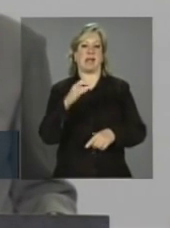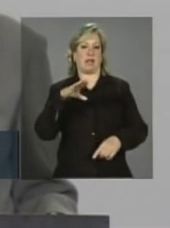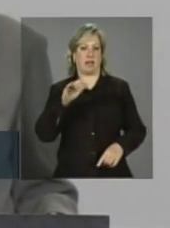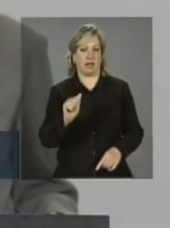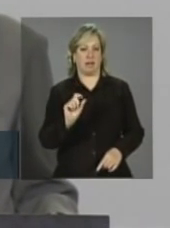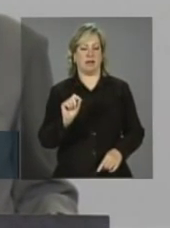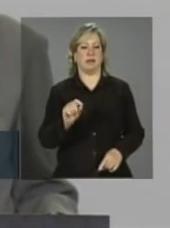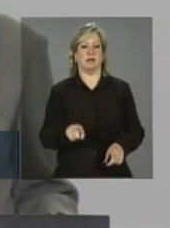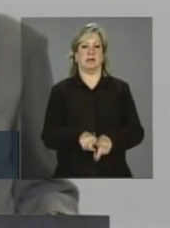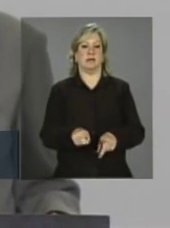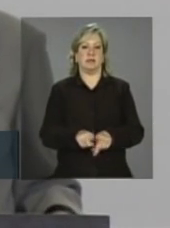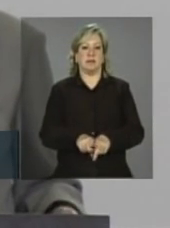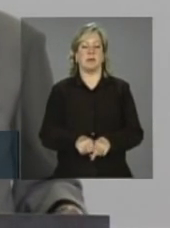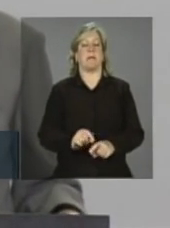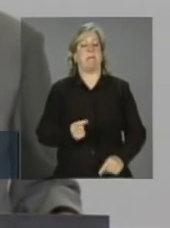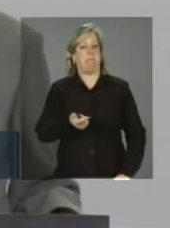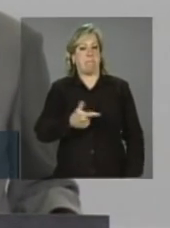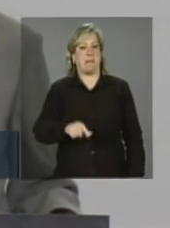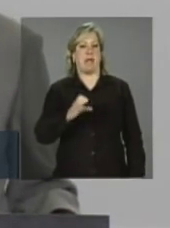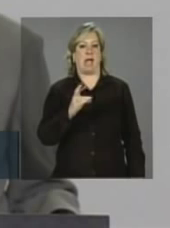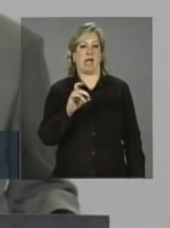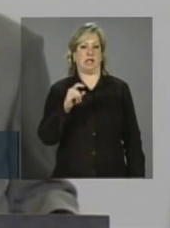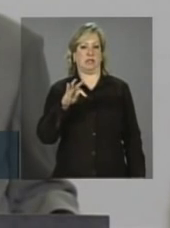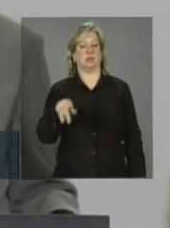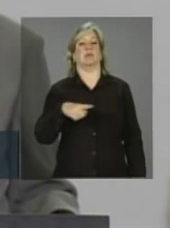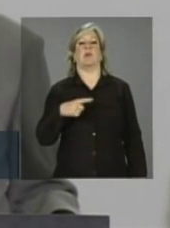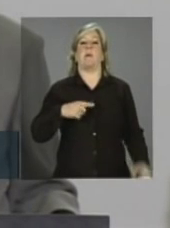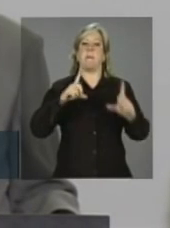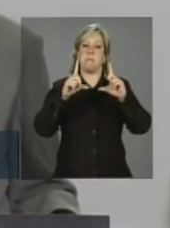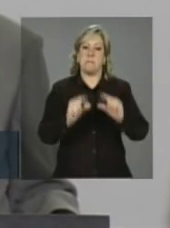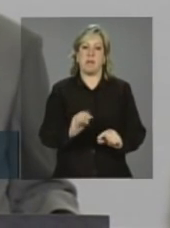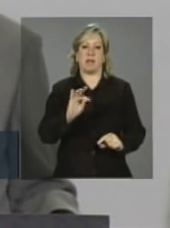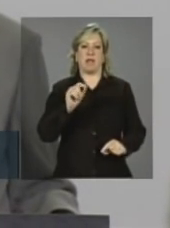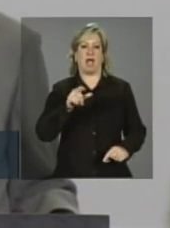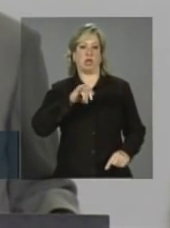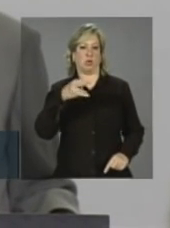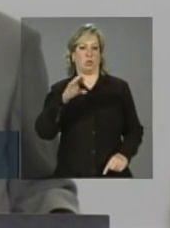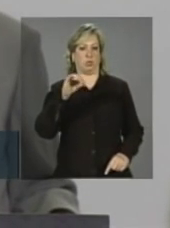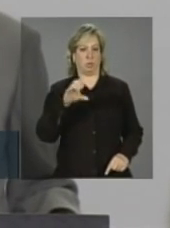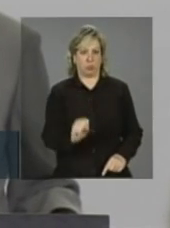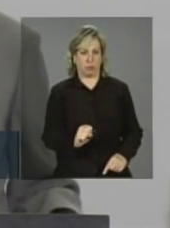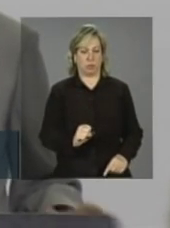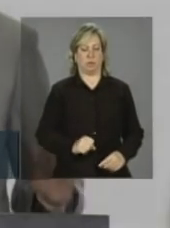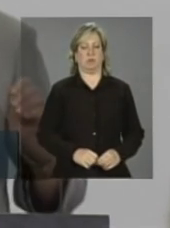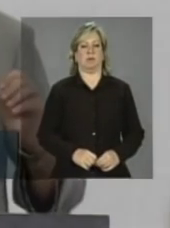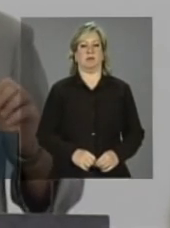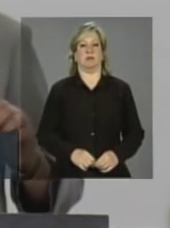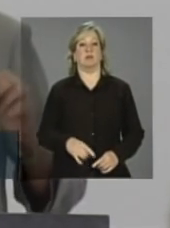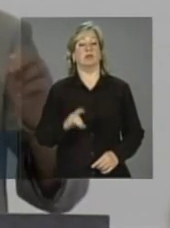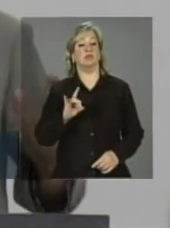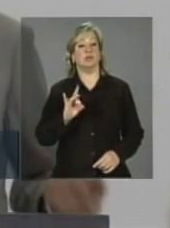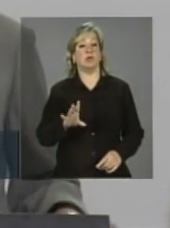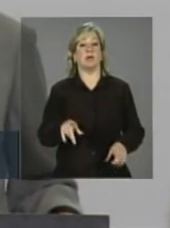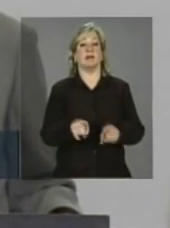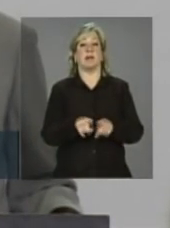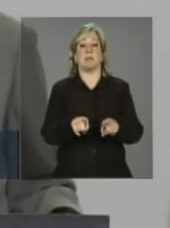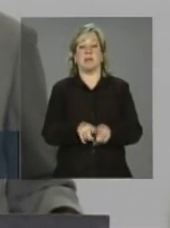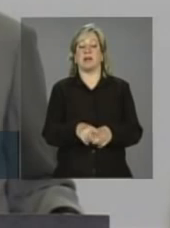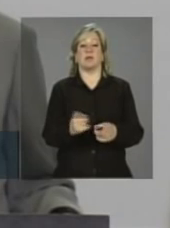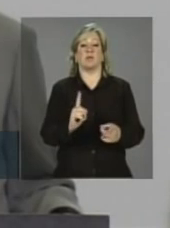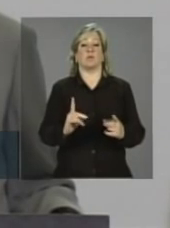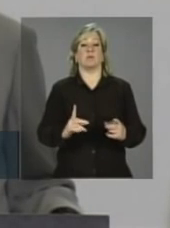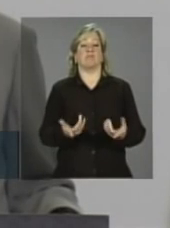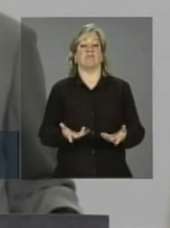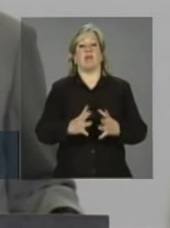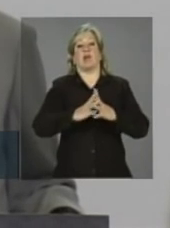crédito com menor taxa de juros só também não resolveria